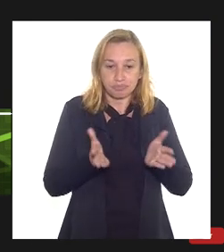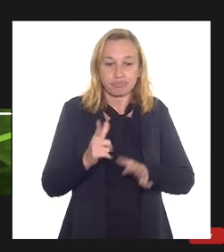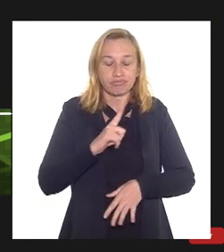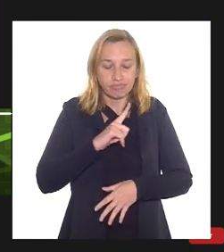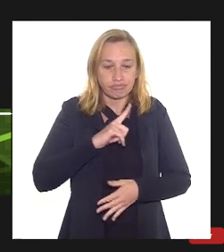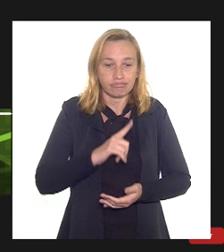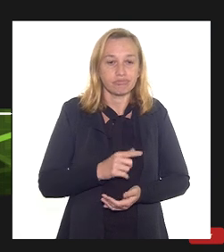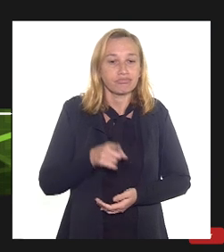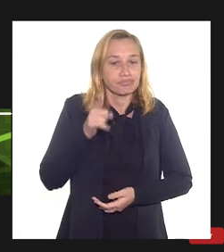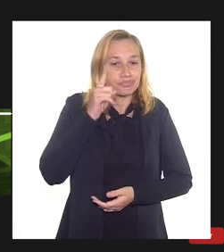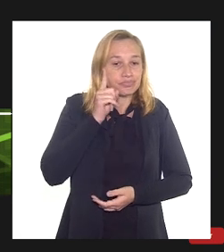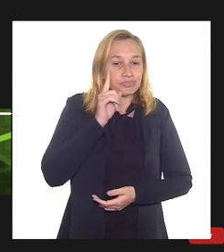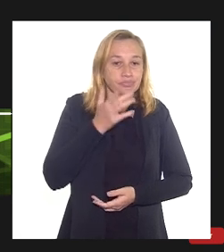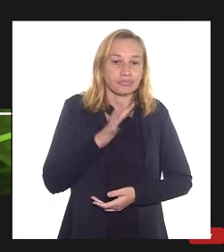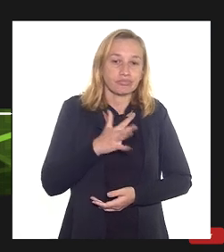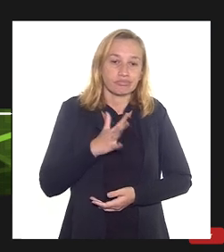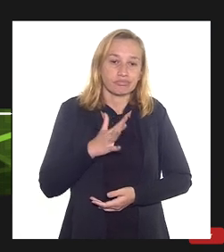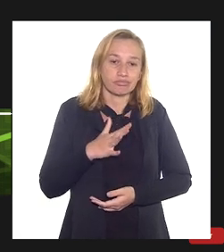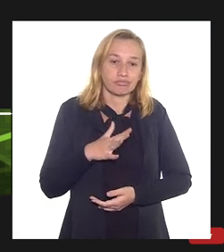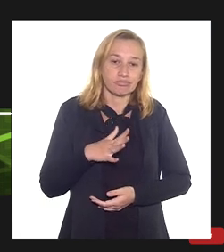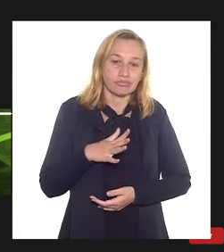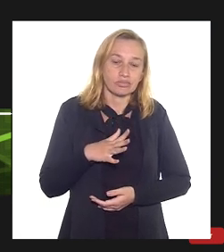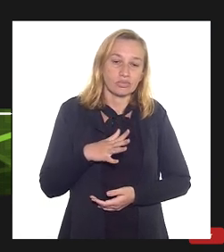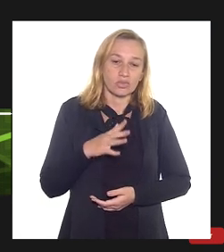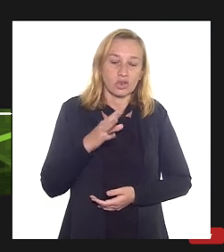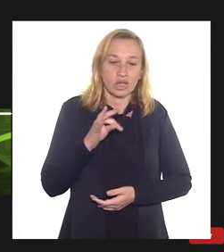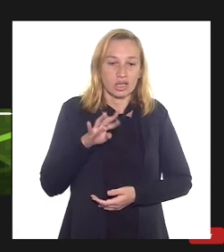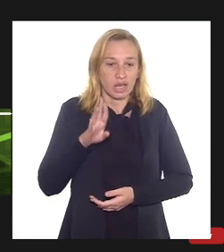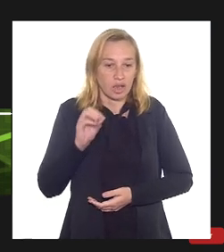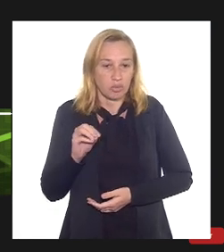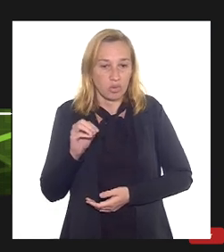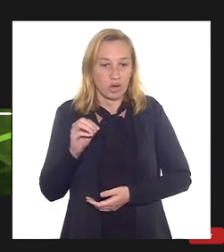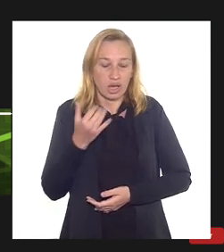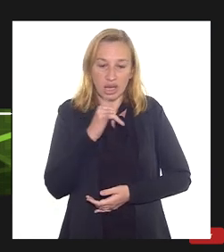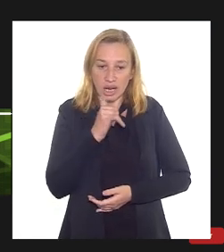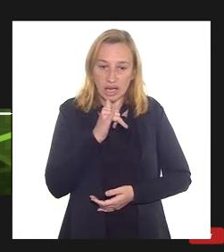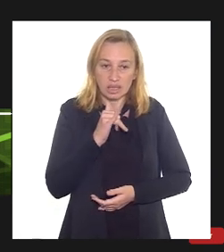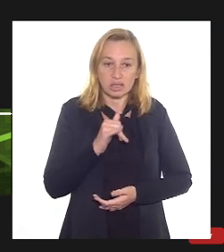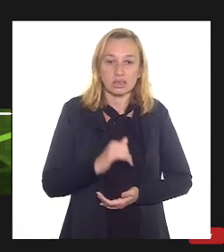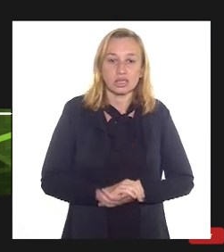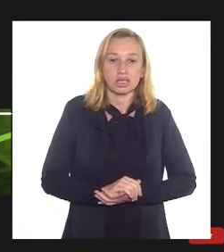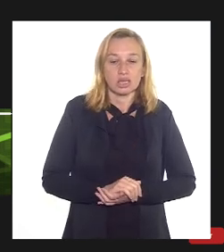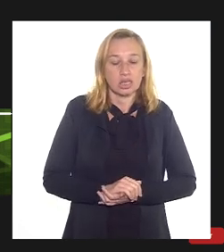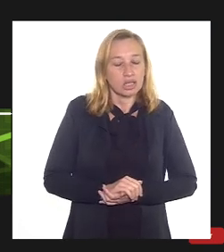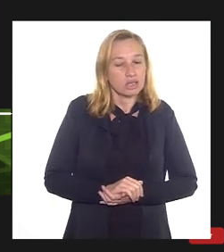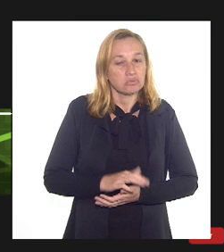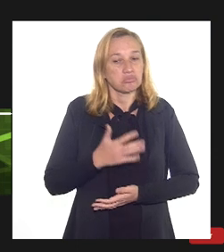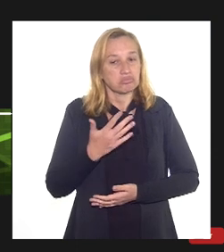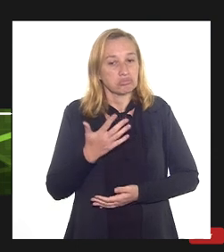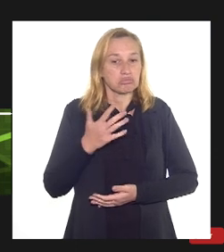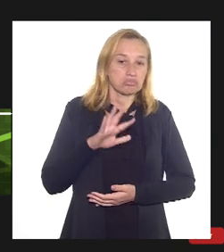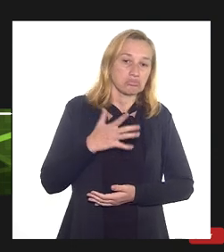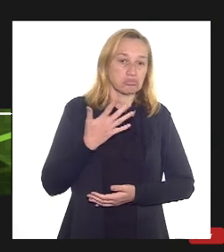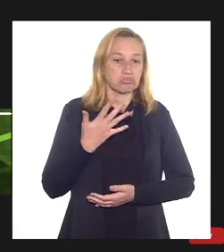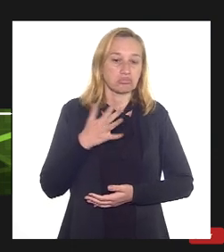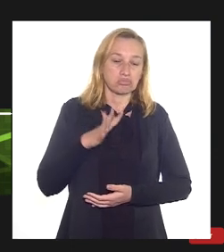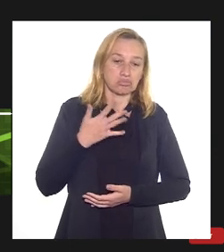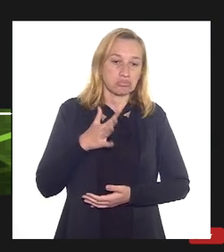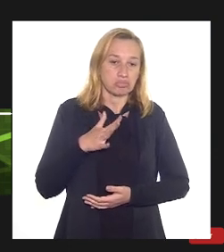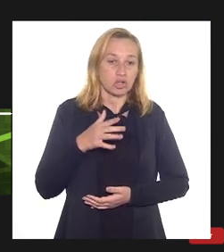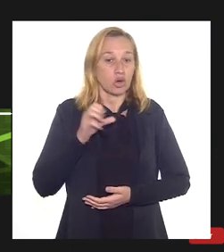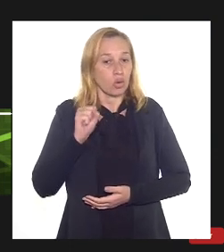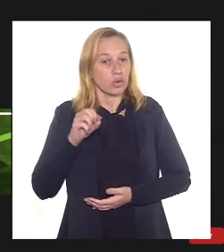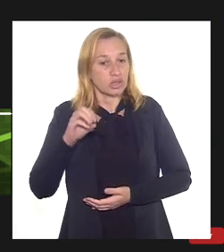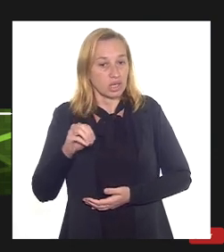varia todo dia dependendo ainda da demanda termoelétrica e também se é dia de semana ou fim de semana mas variando tipicamente entre